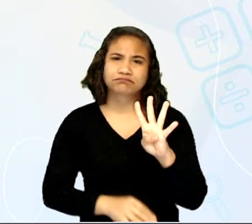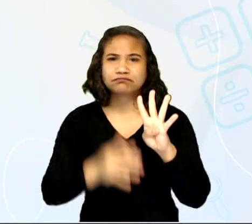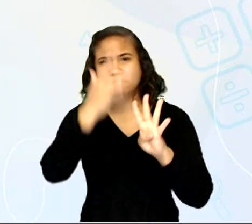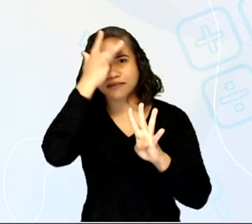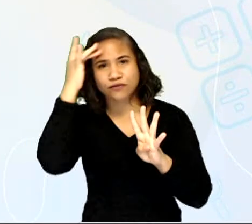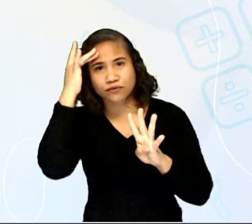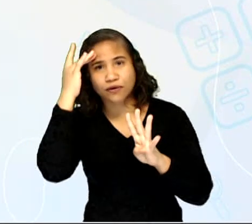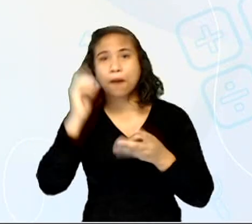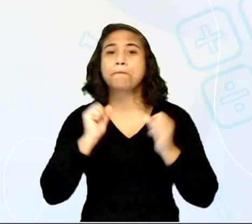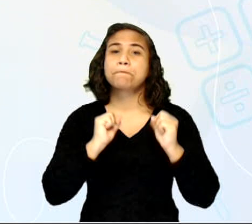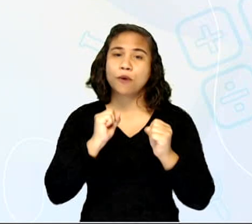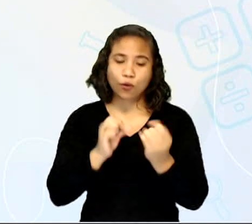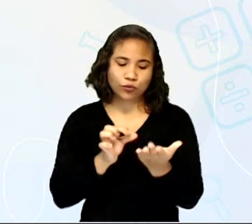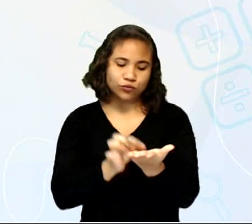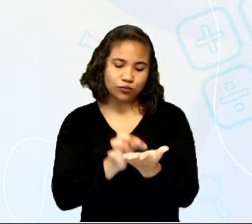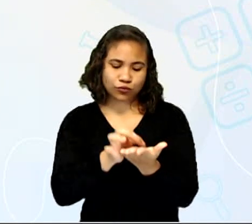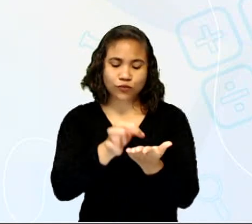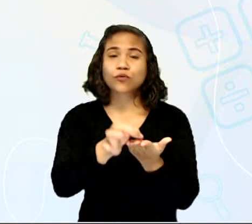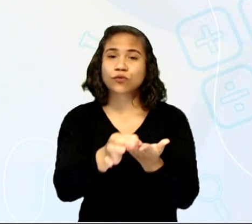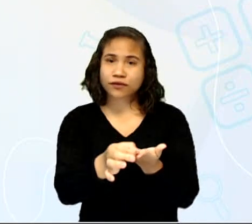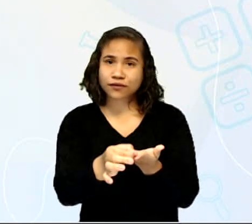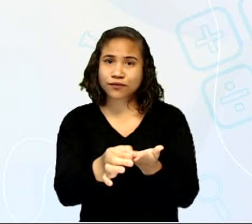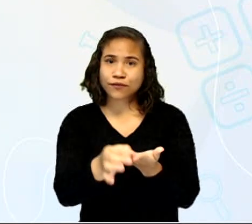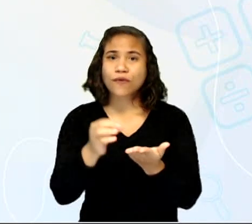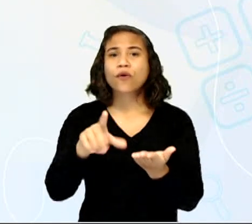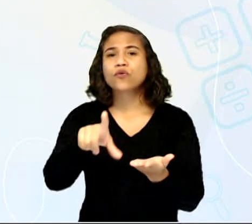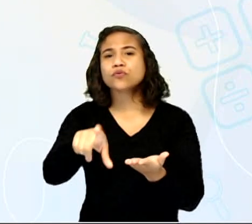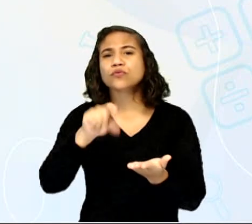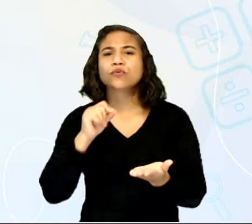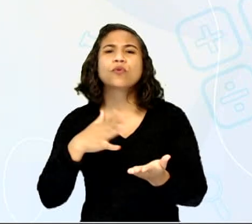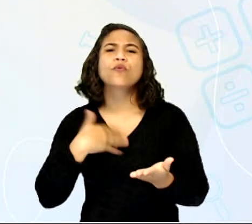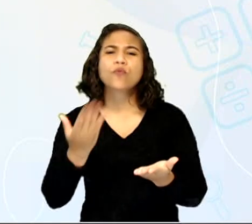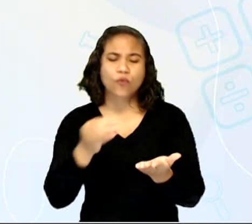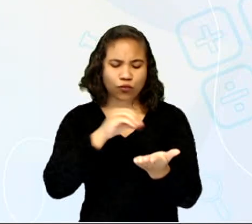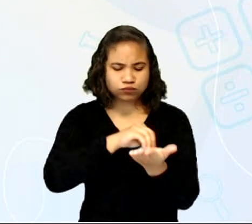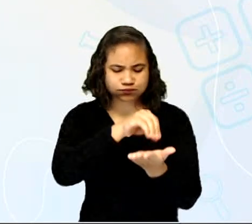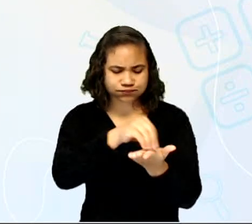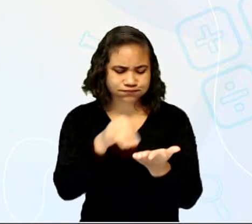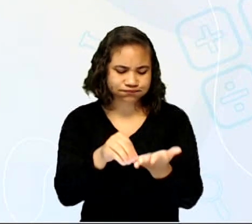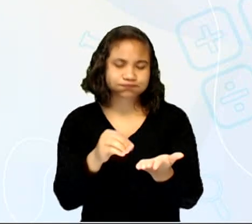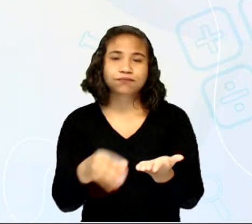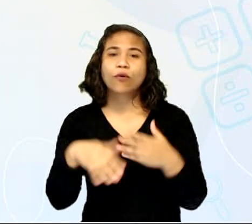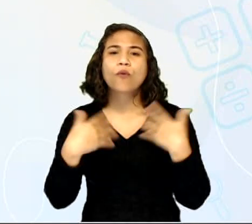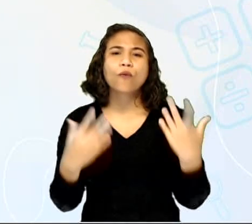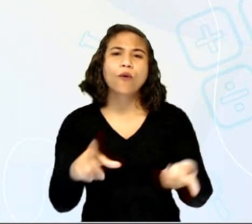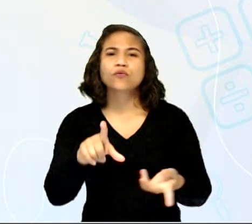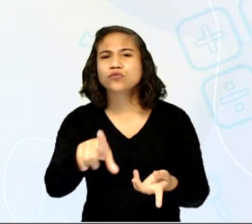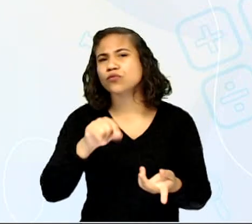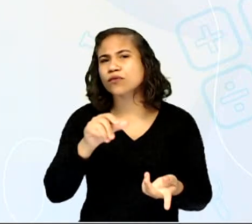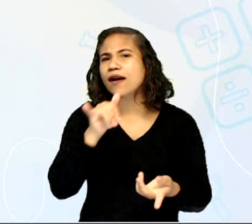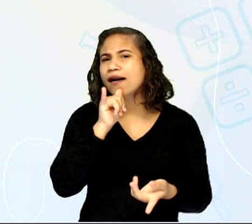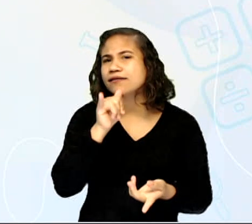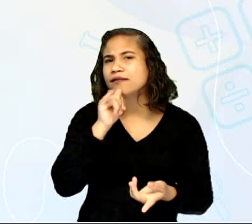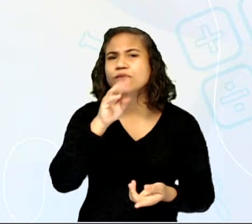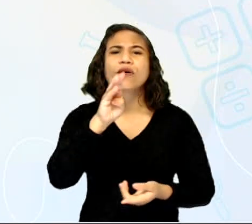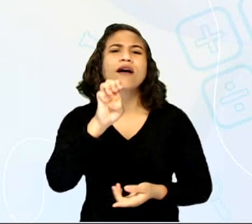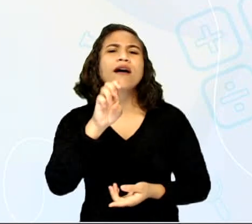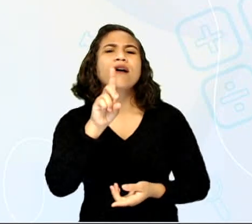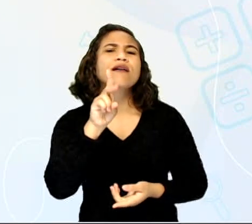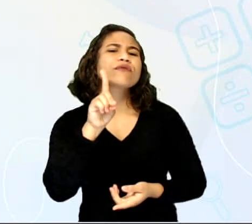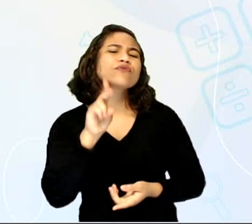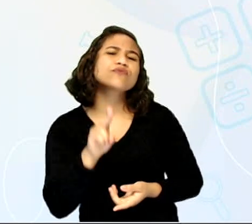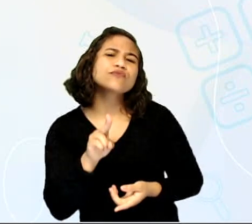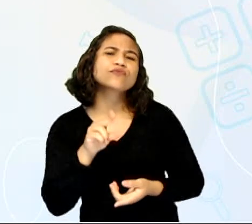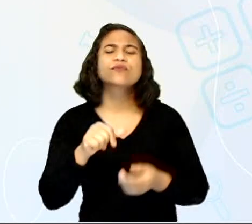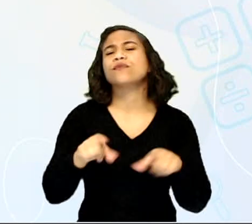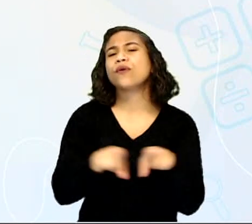Posicione o botão com a figura que você escolheu no quadro correspondente. Você pode escolher jogar com o Edu ou jogar com